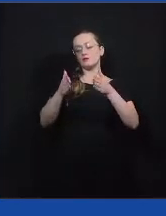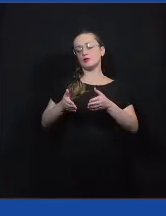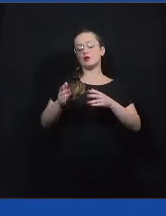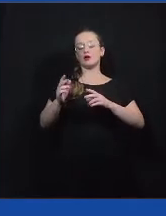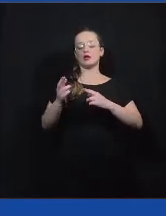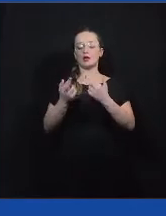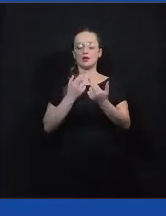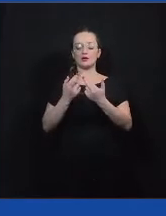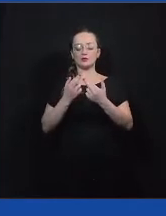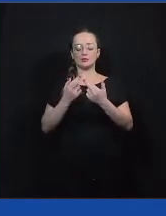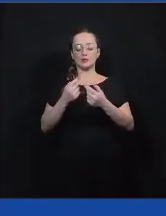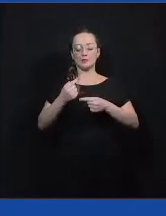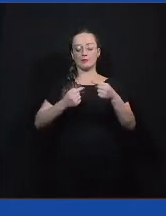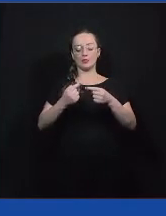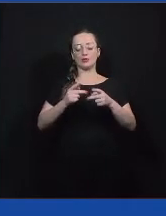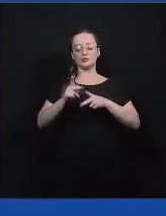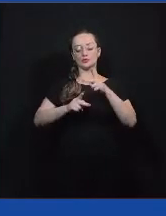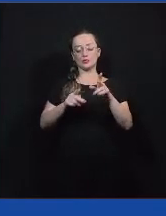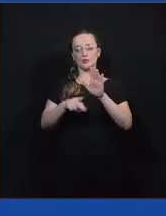políticas públicas para mulheres?